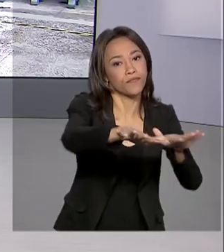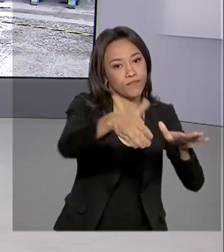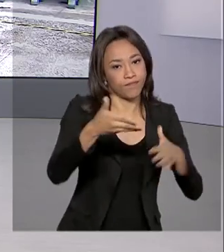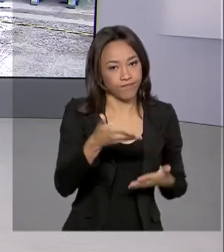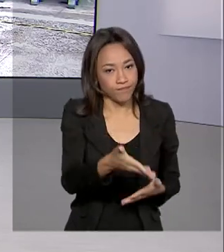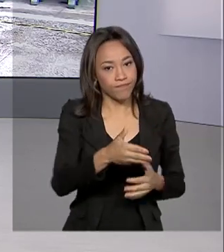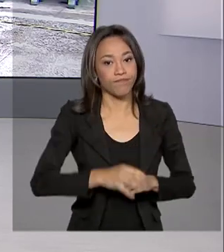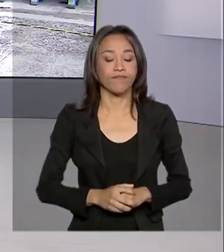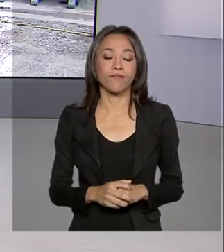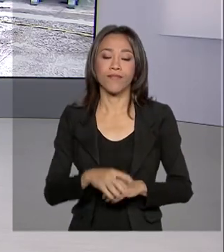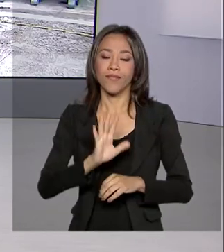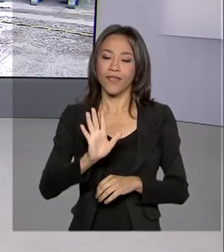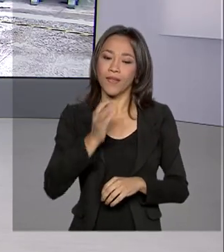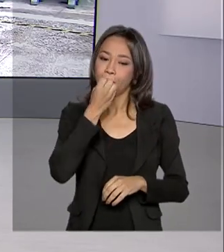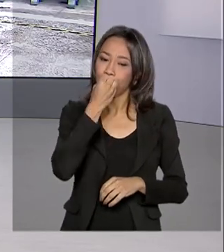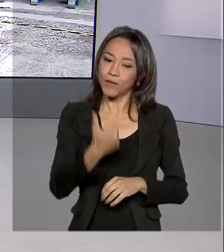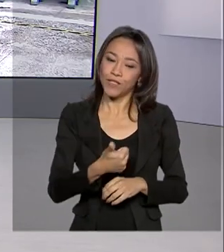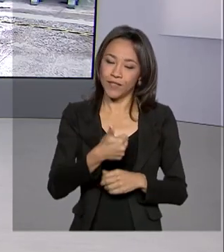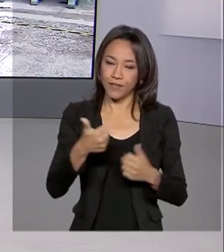gente. Tiago, bom dia.